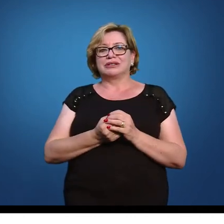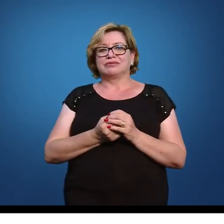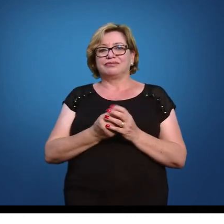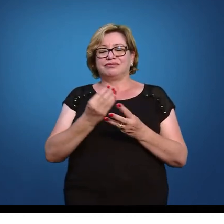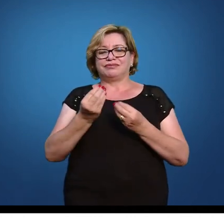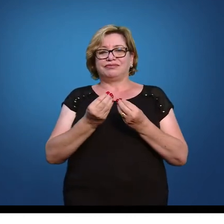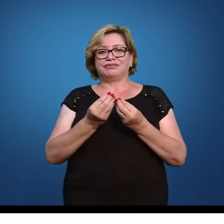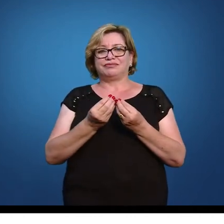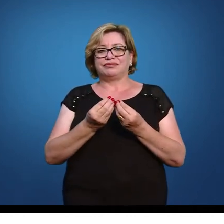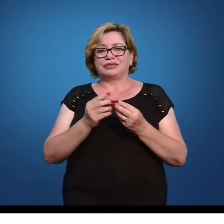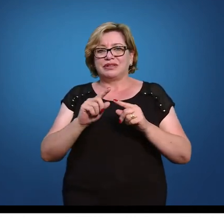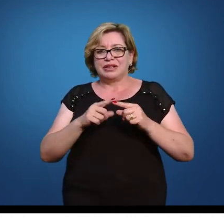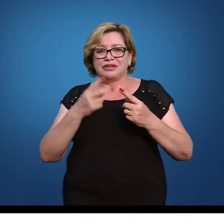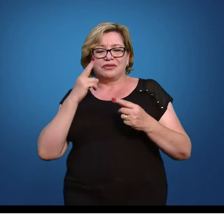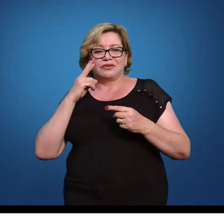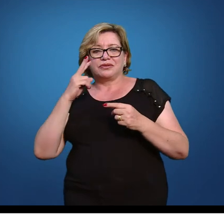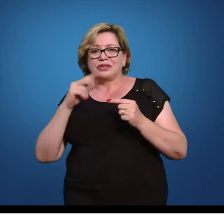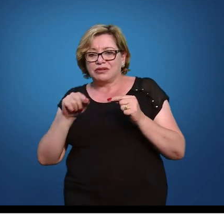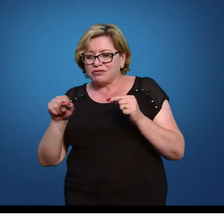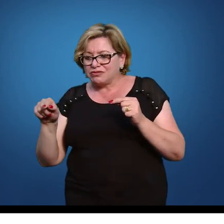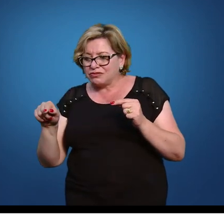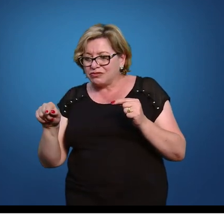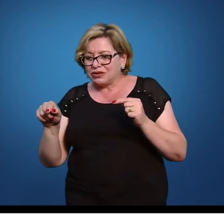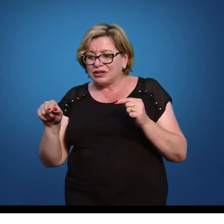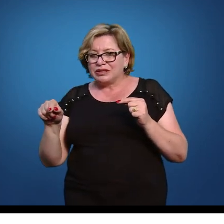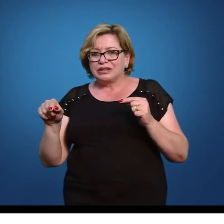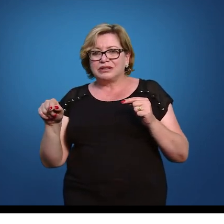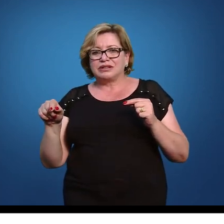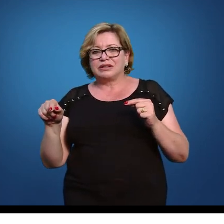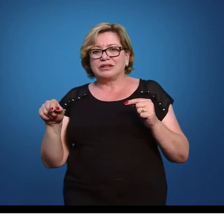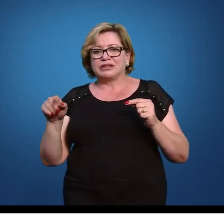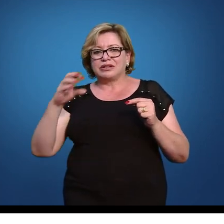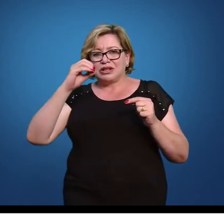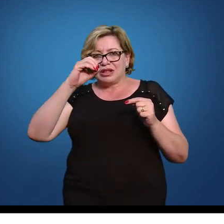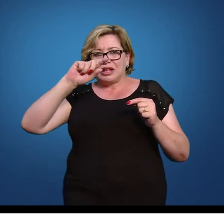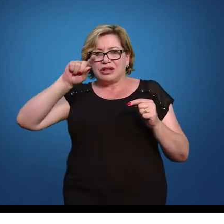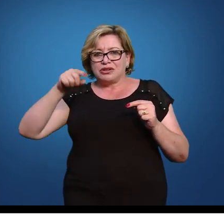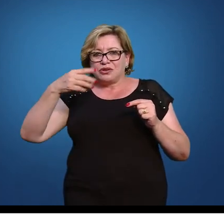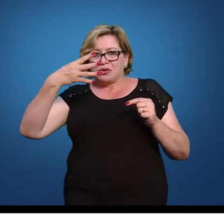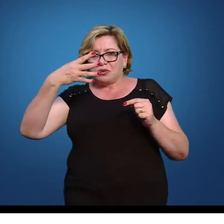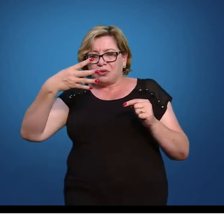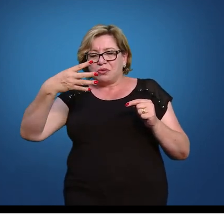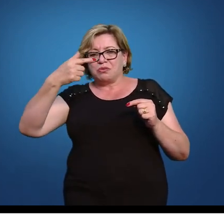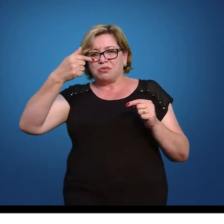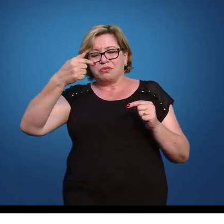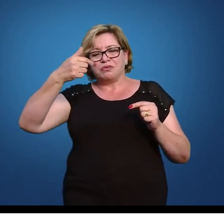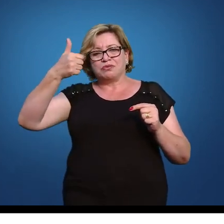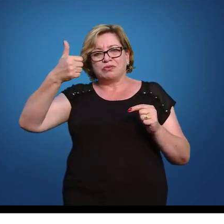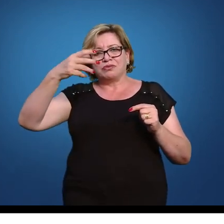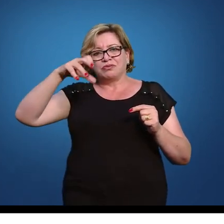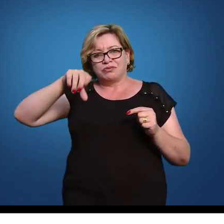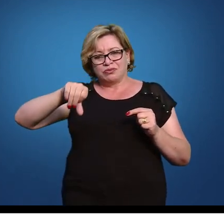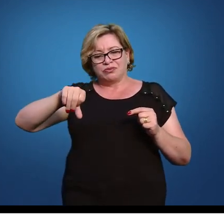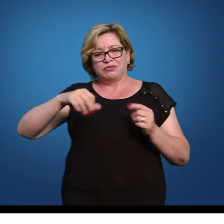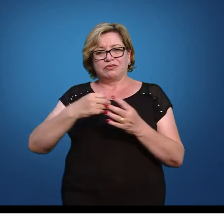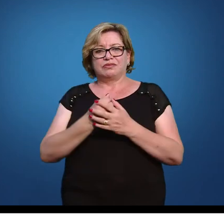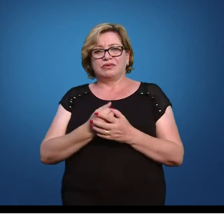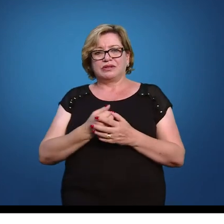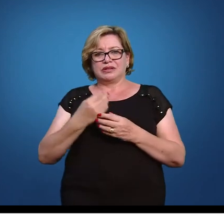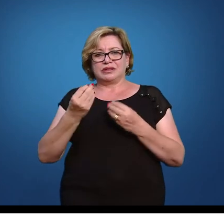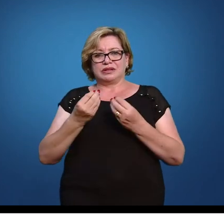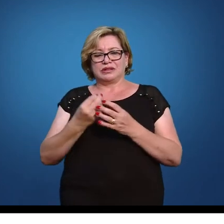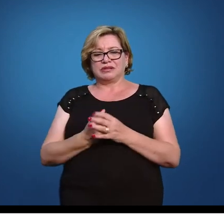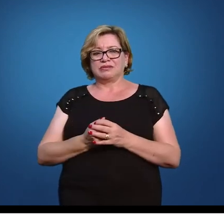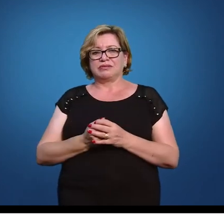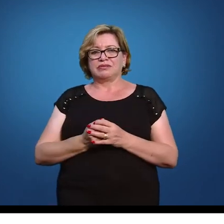1,91 só verificar o valor ali para 1,91 é 0,4719 então